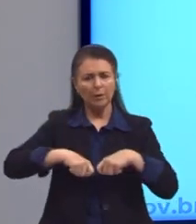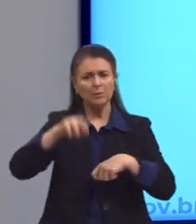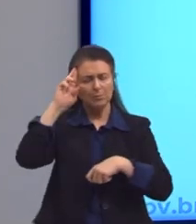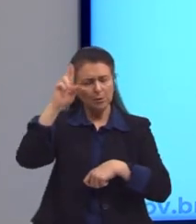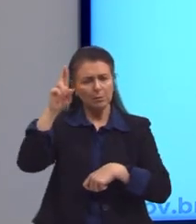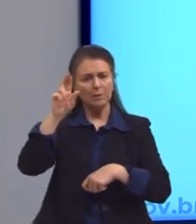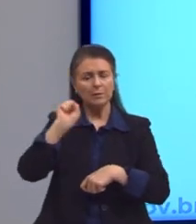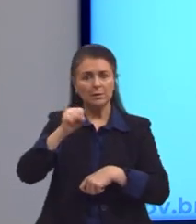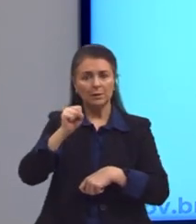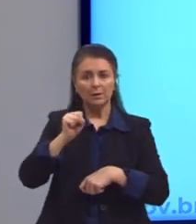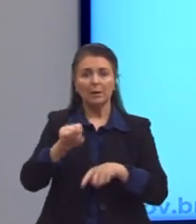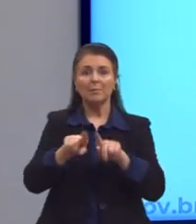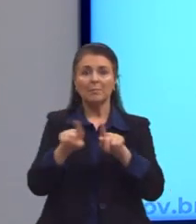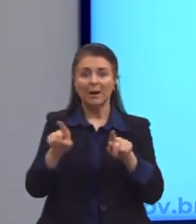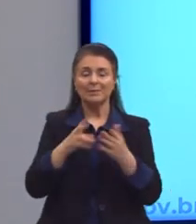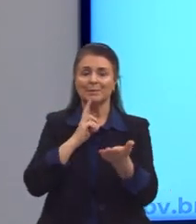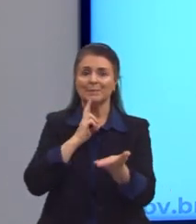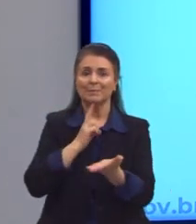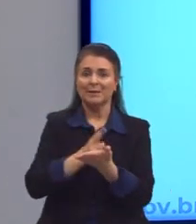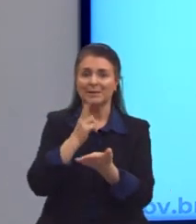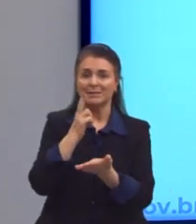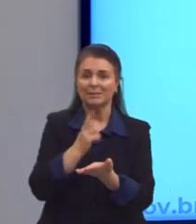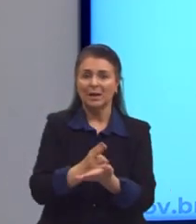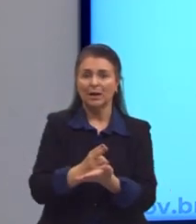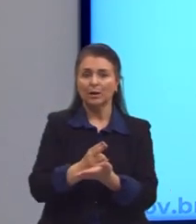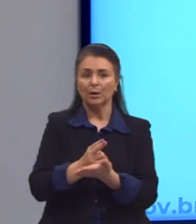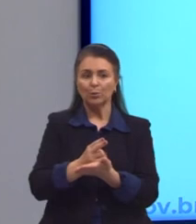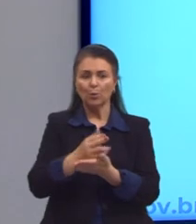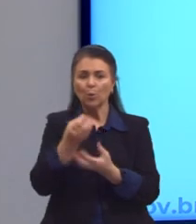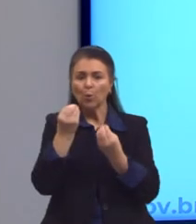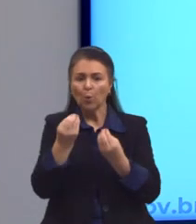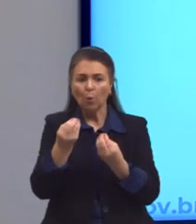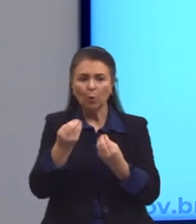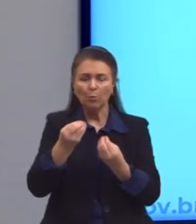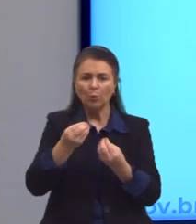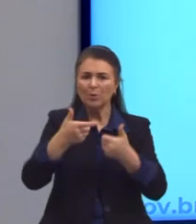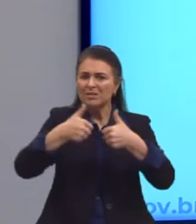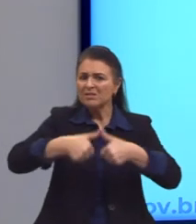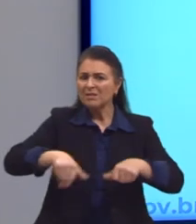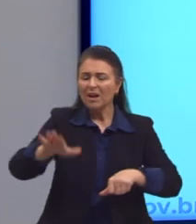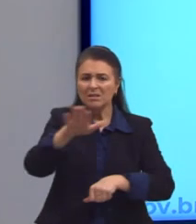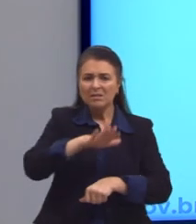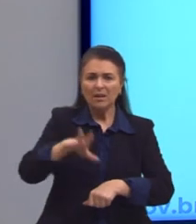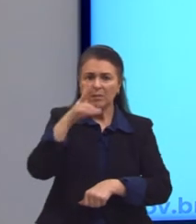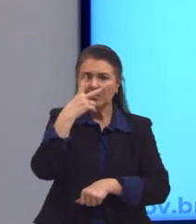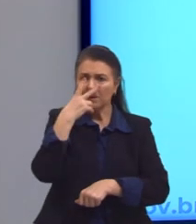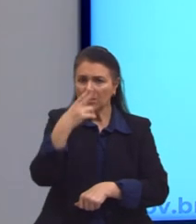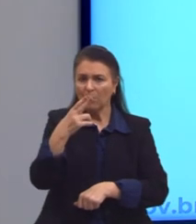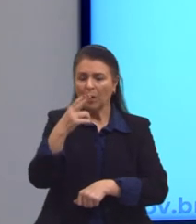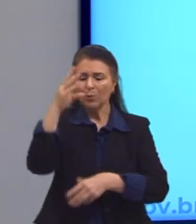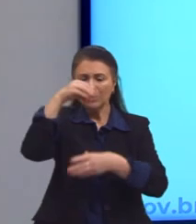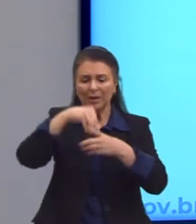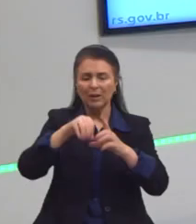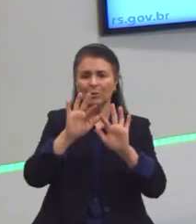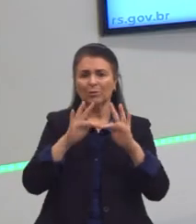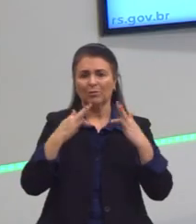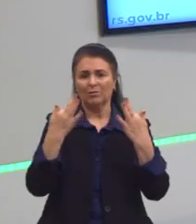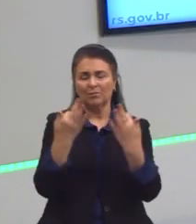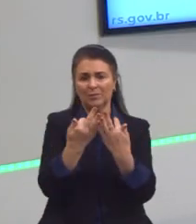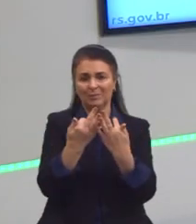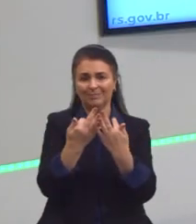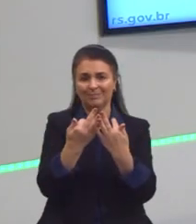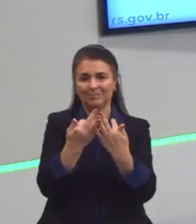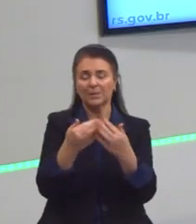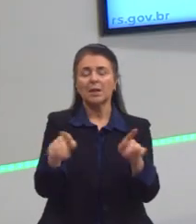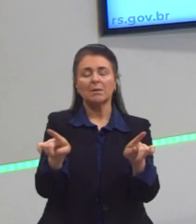Manutenção do status co-gerencial e dos padrões de socialização familiar. Ou seja, mesmo